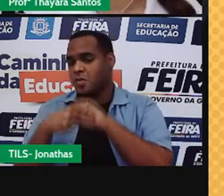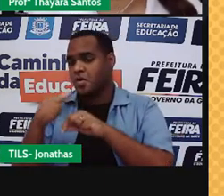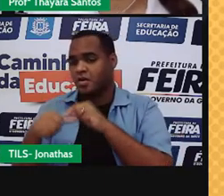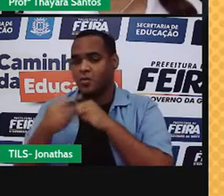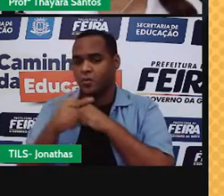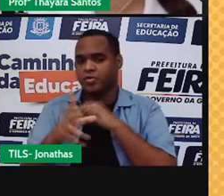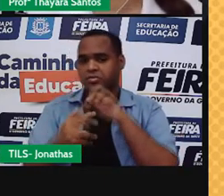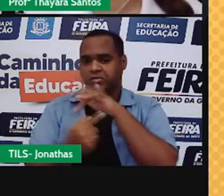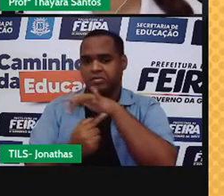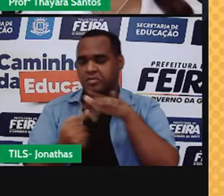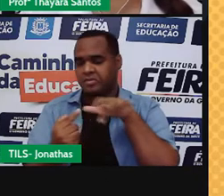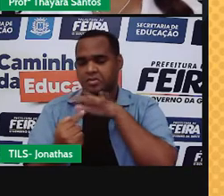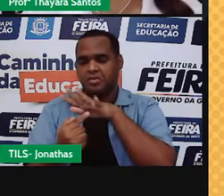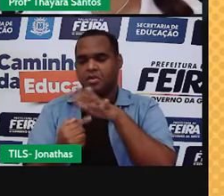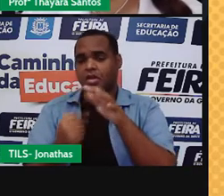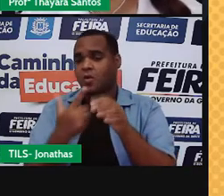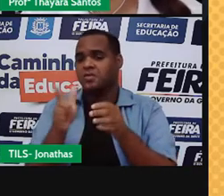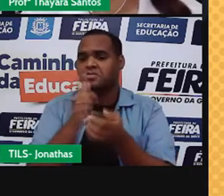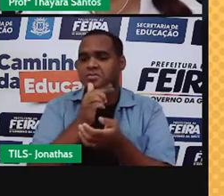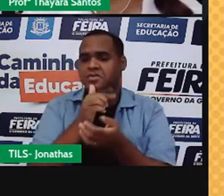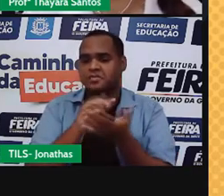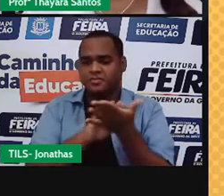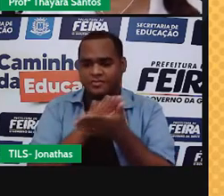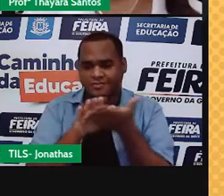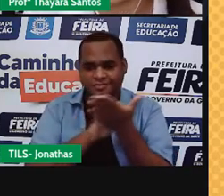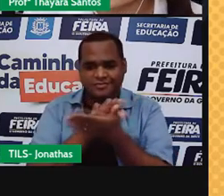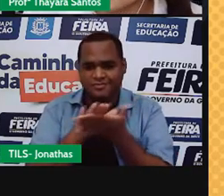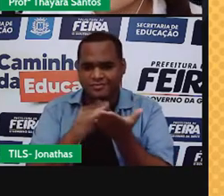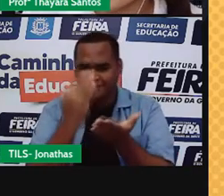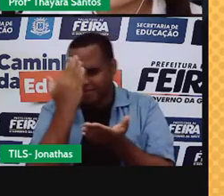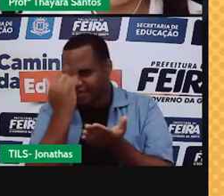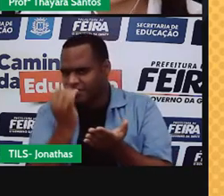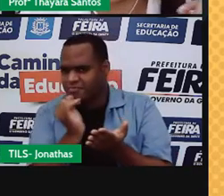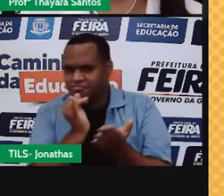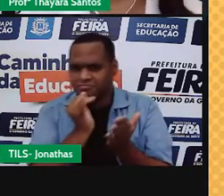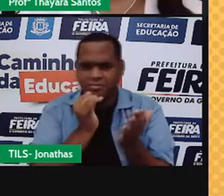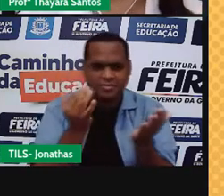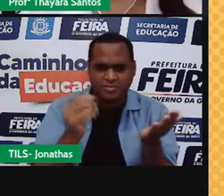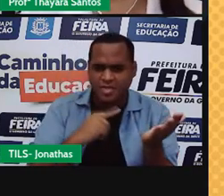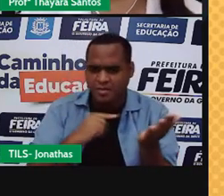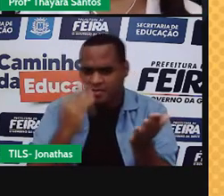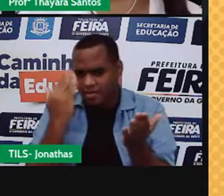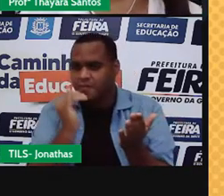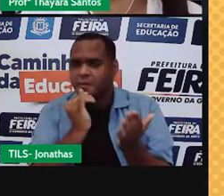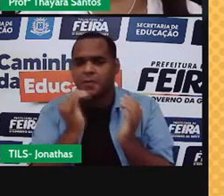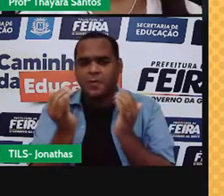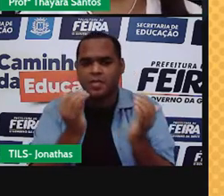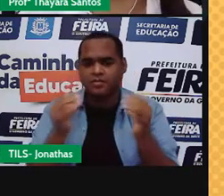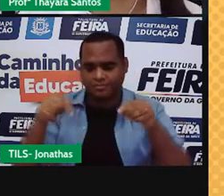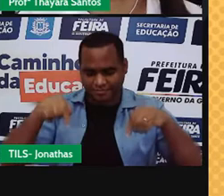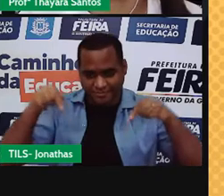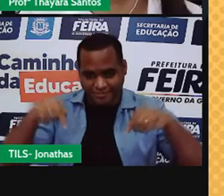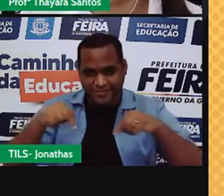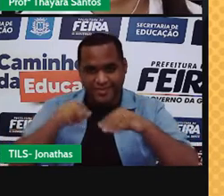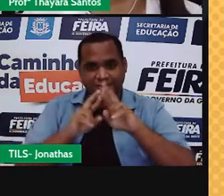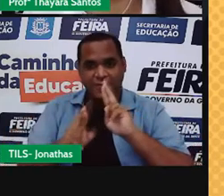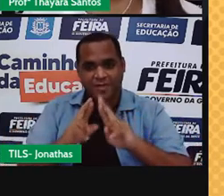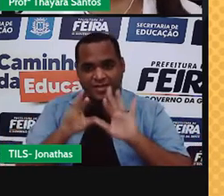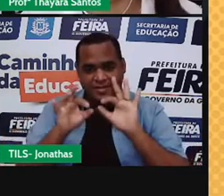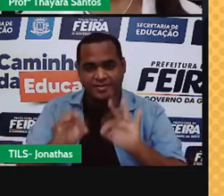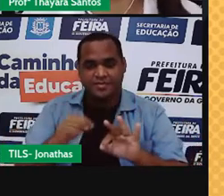sem passar pelo estado líquido aí no meio? Vocês sabem de algum exemplo? Quem souber de algum exemplo pode falar aqui embaixo. Vou